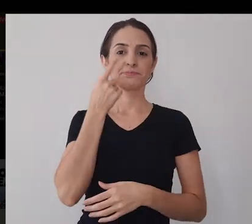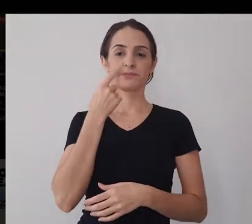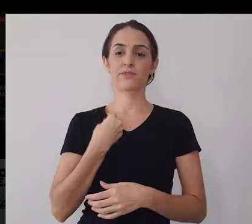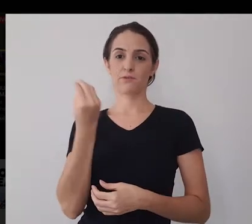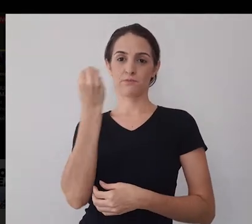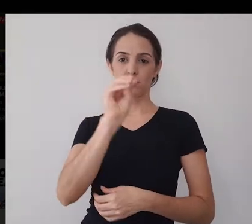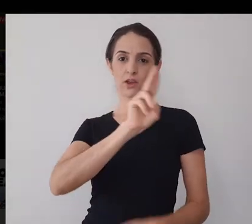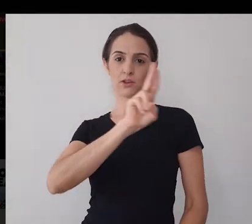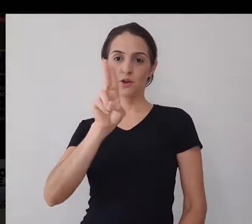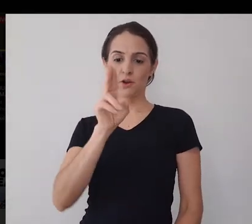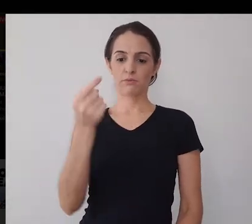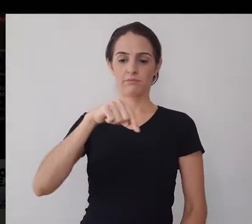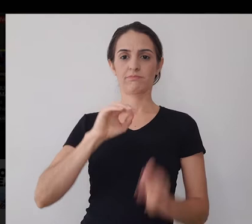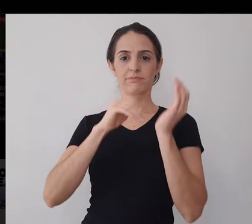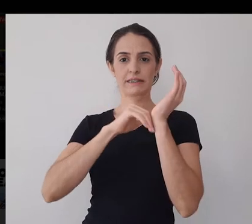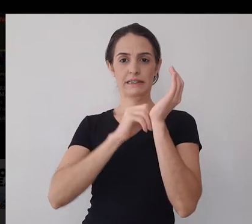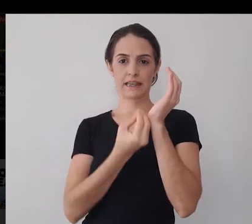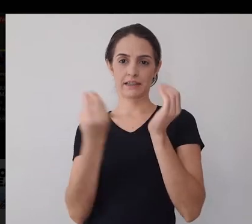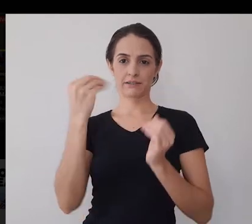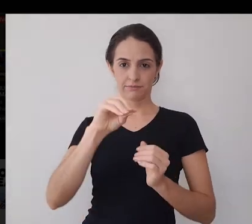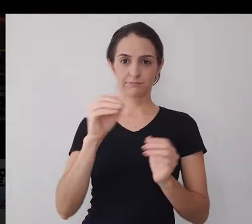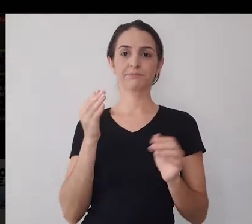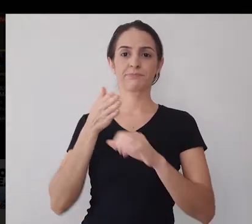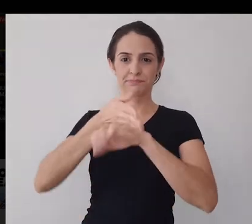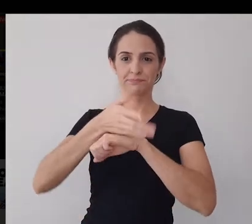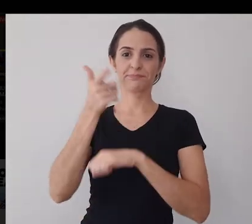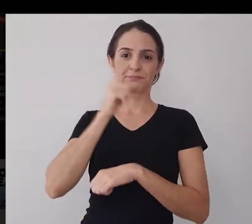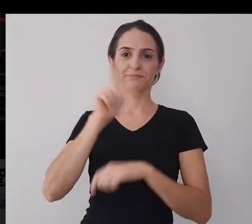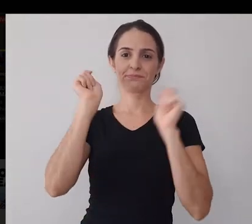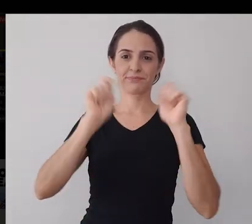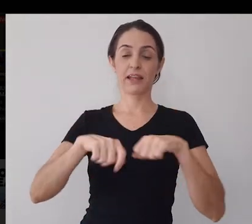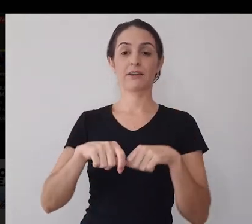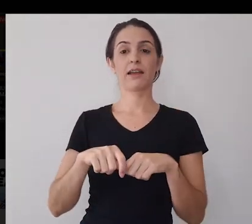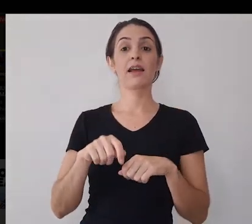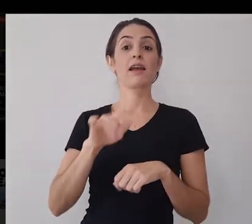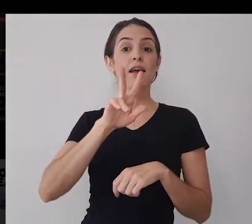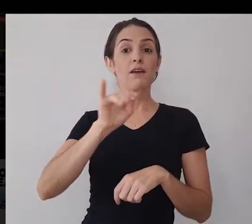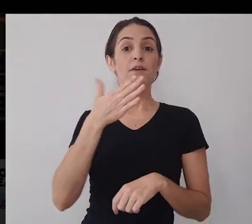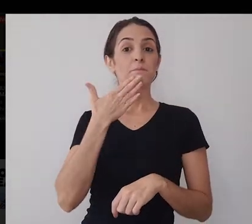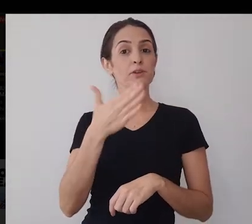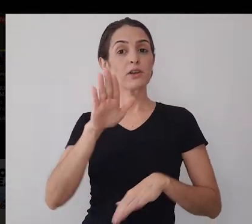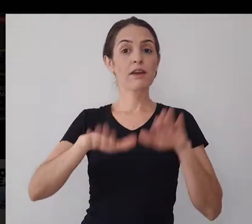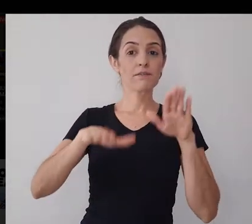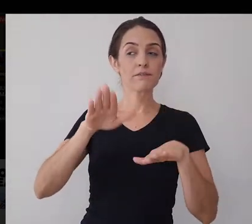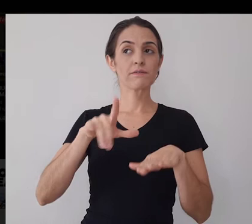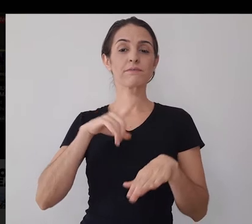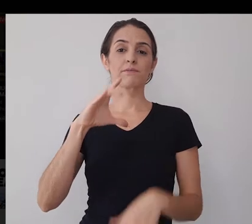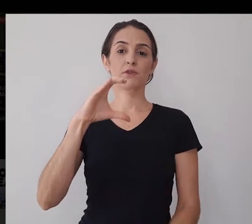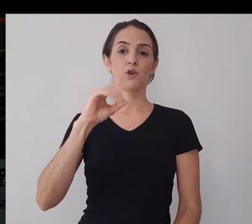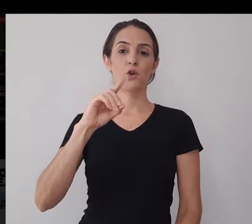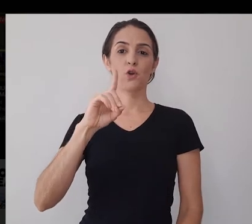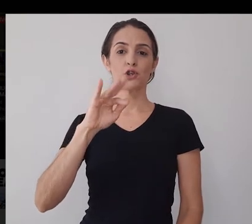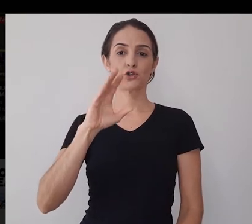Então eu vou entrar com meu usuário e senha, tá certo? Eles, algumas vezes, vão pedir uma verificação de código